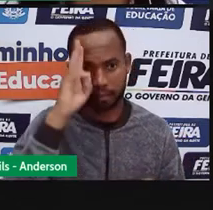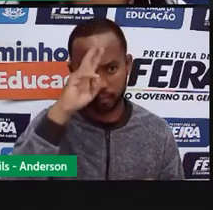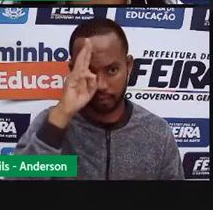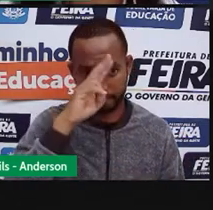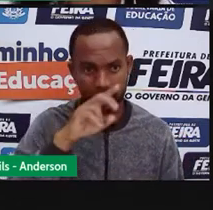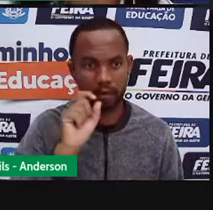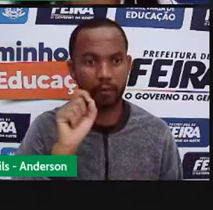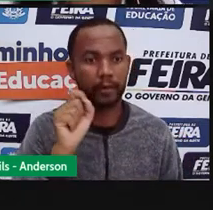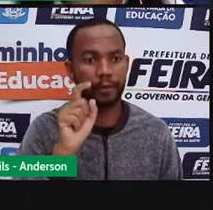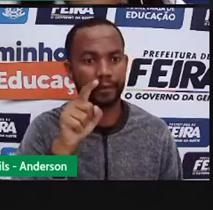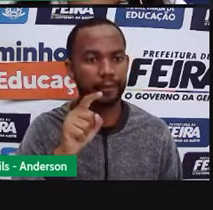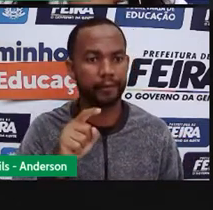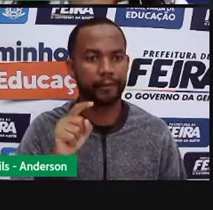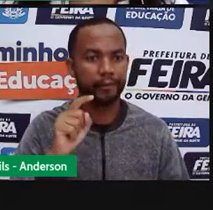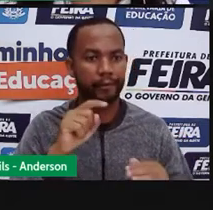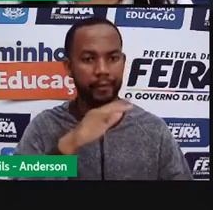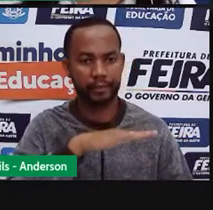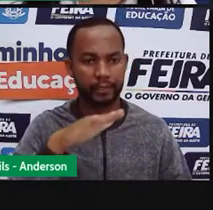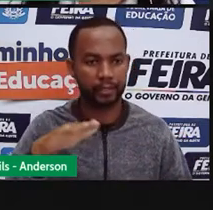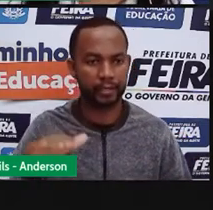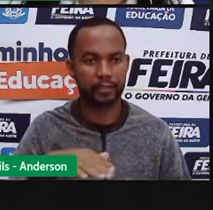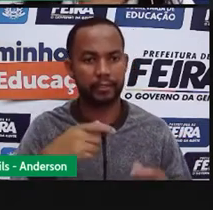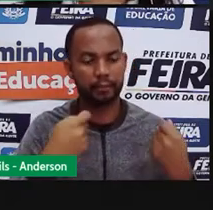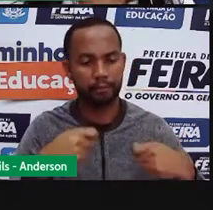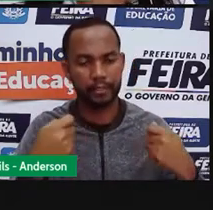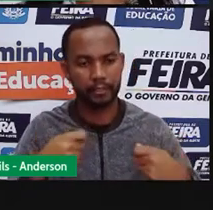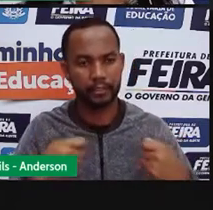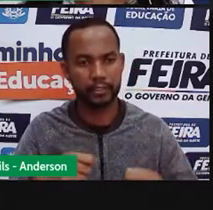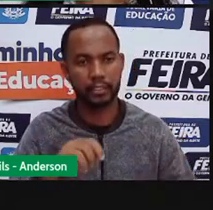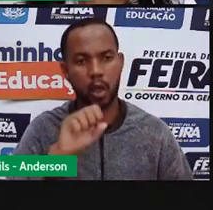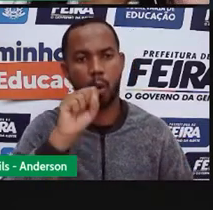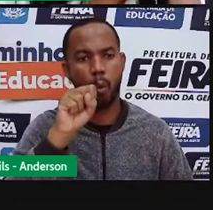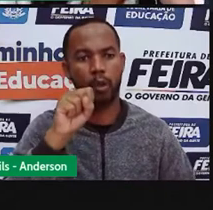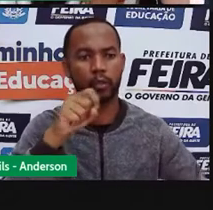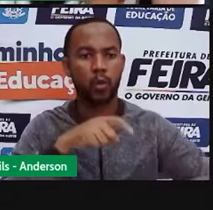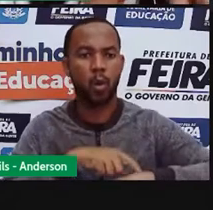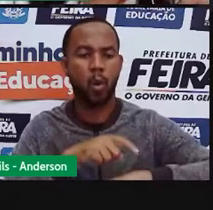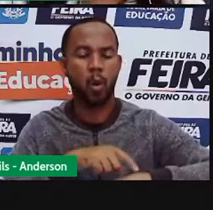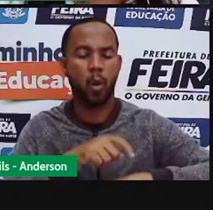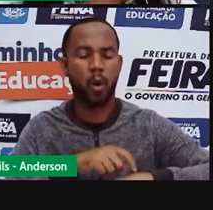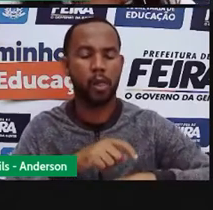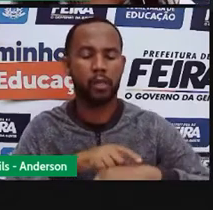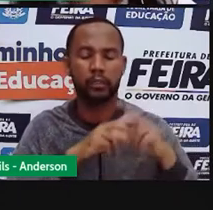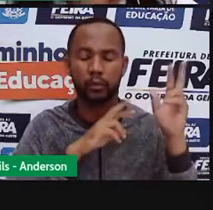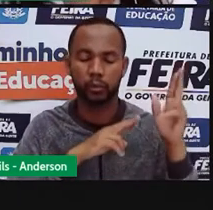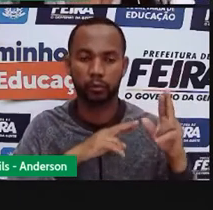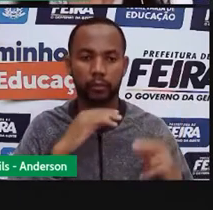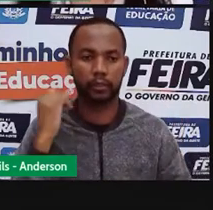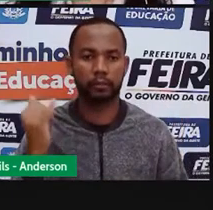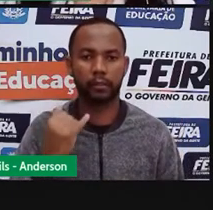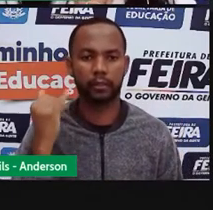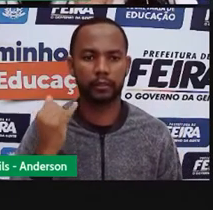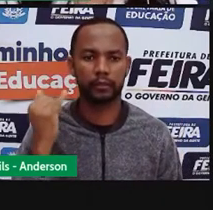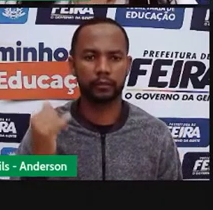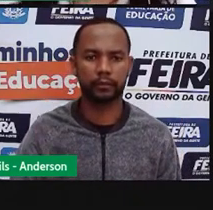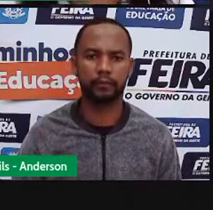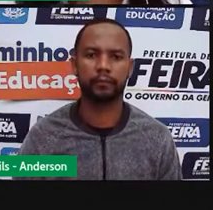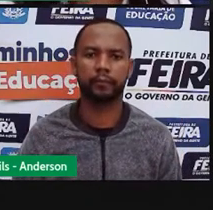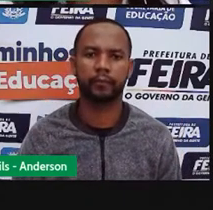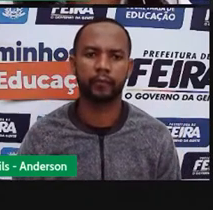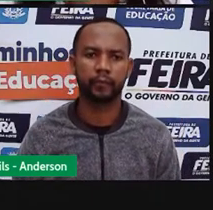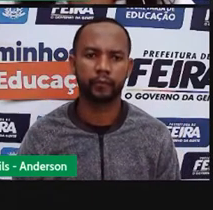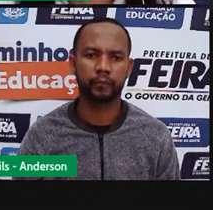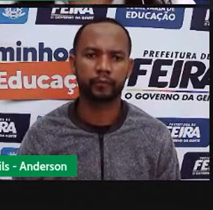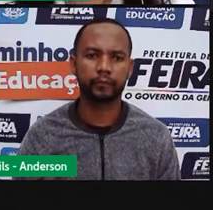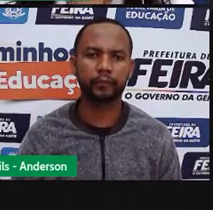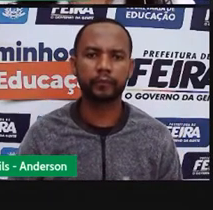mínimo, oito horas de sono para crescer forte, saudável, ó, e bem perto. A